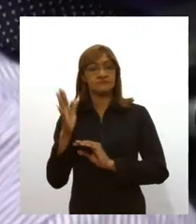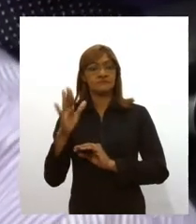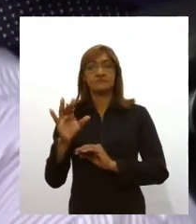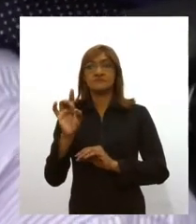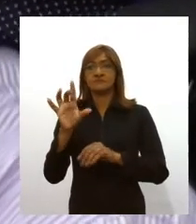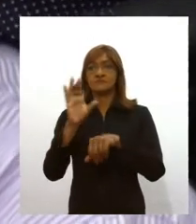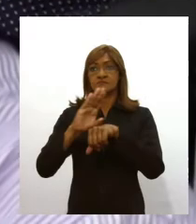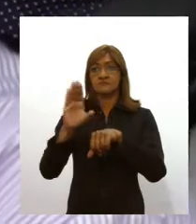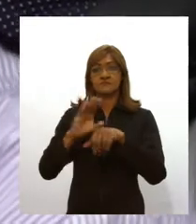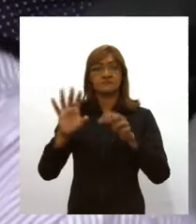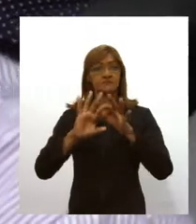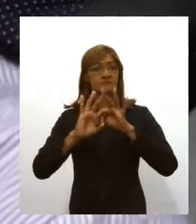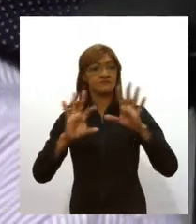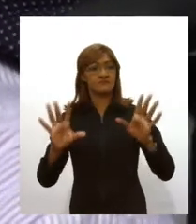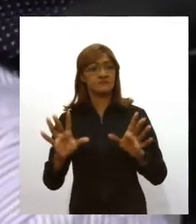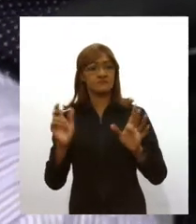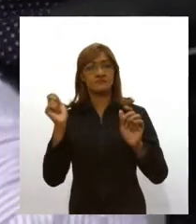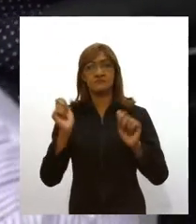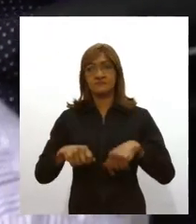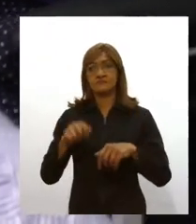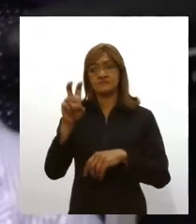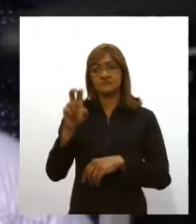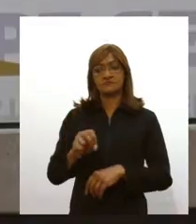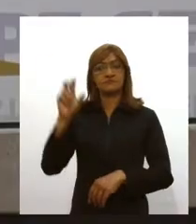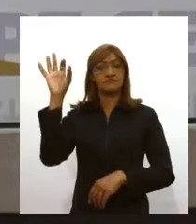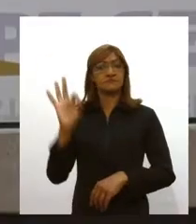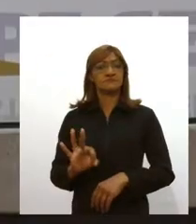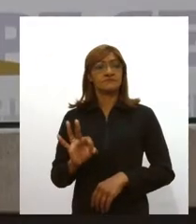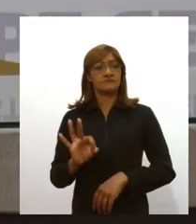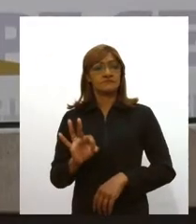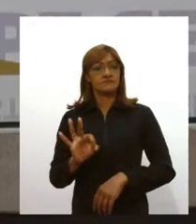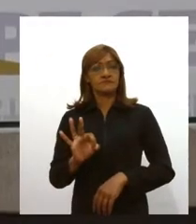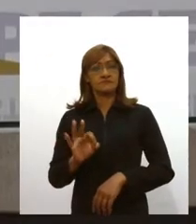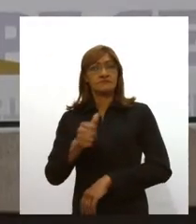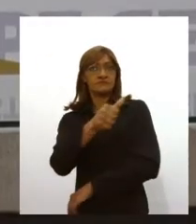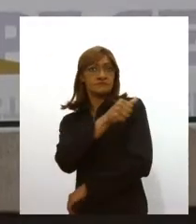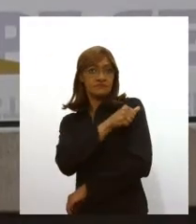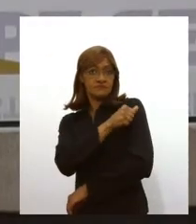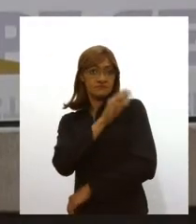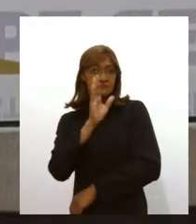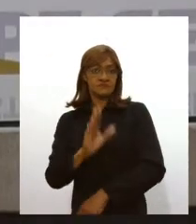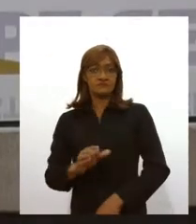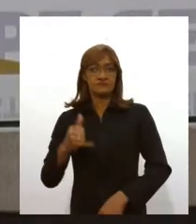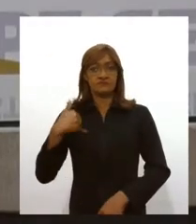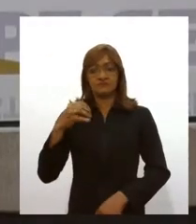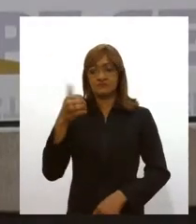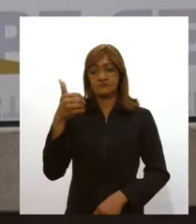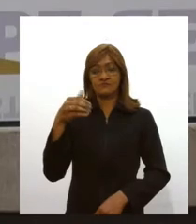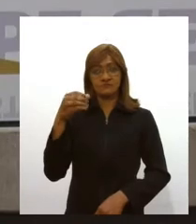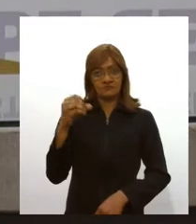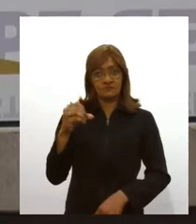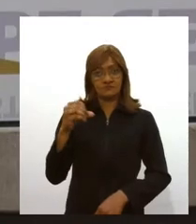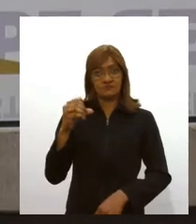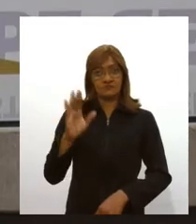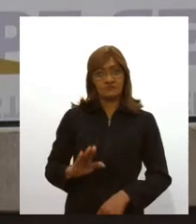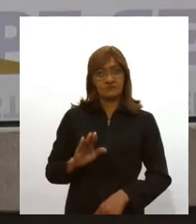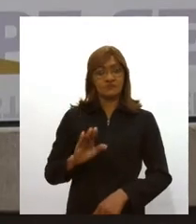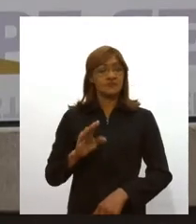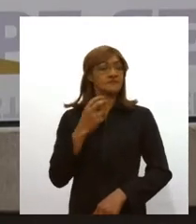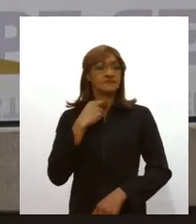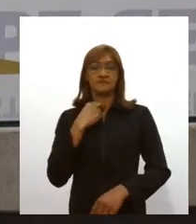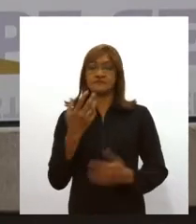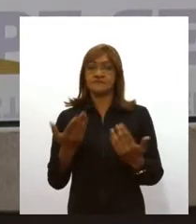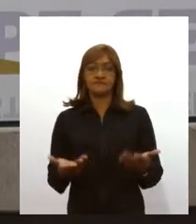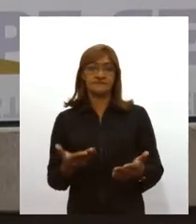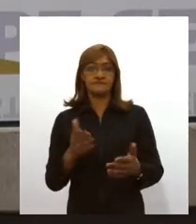ficam liberados com 50% da capacidade. Alunos com menos de 10 anos de idade não podem participar. Até